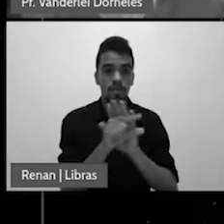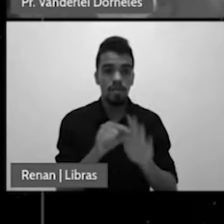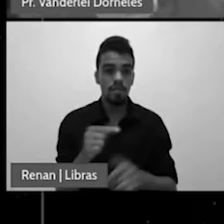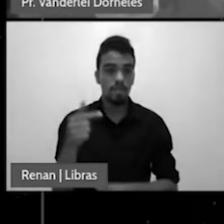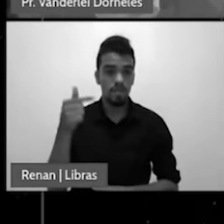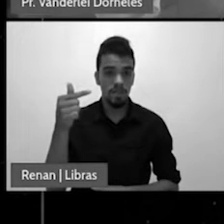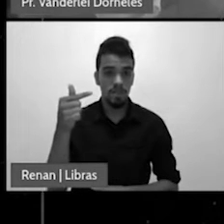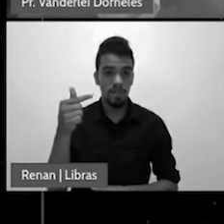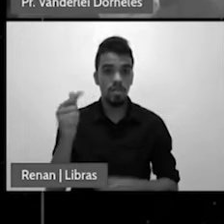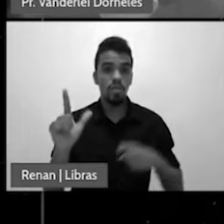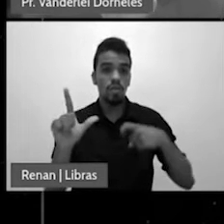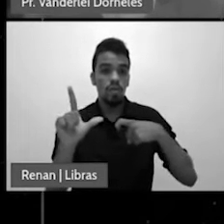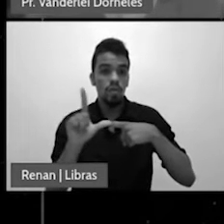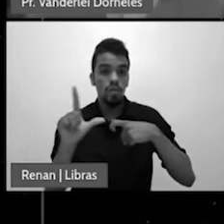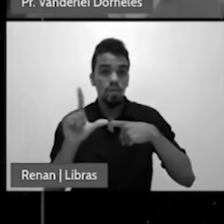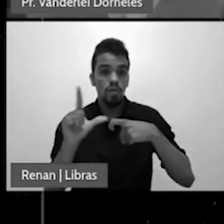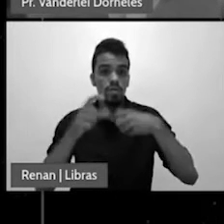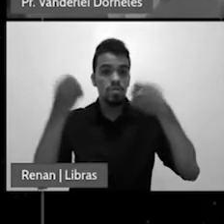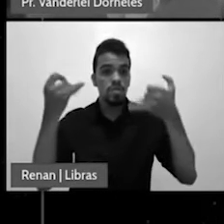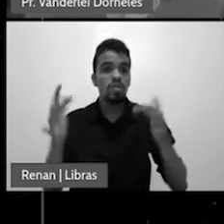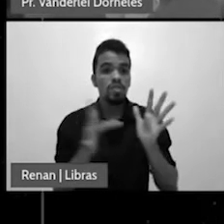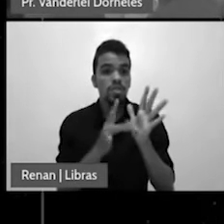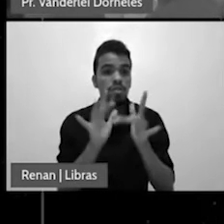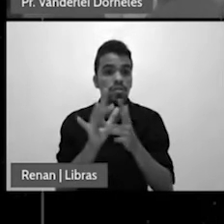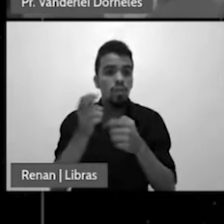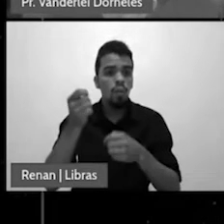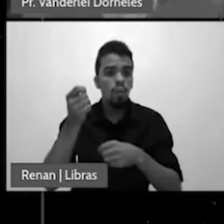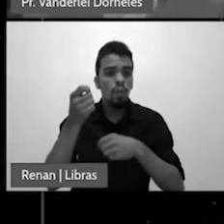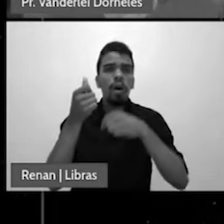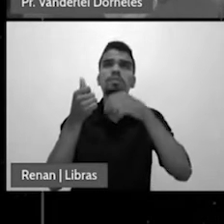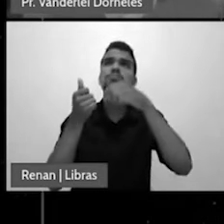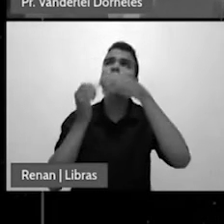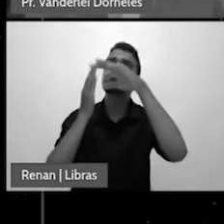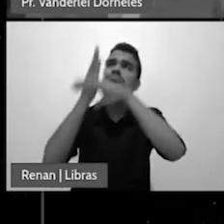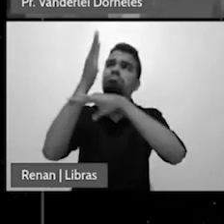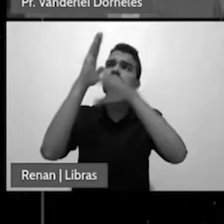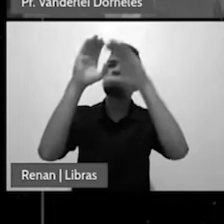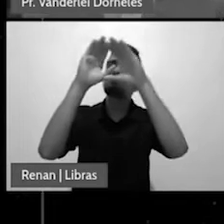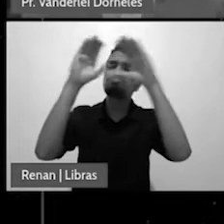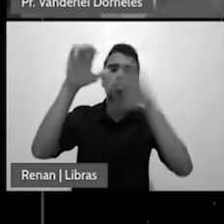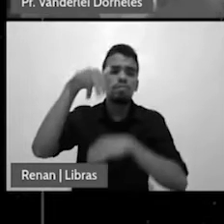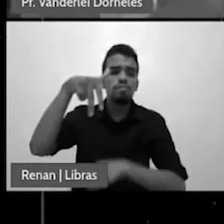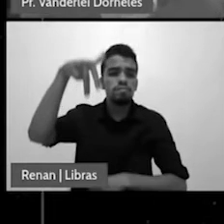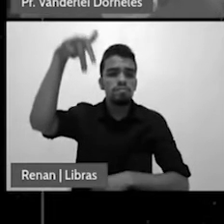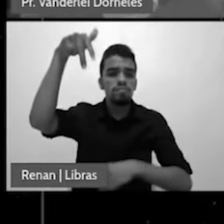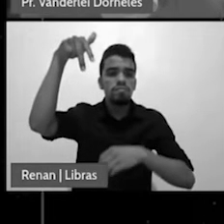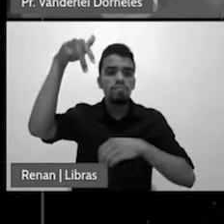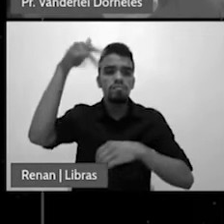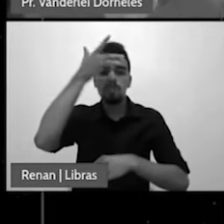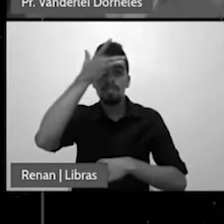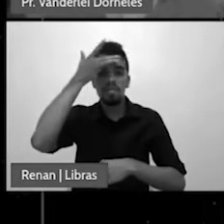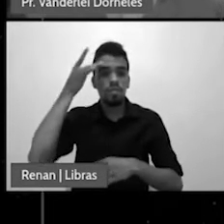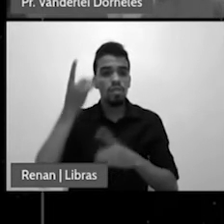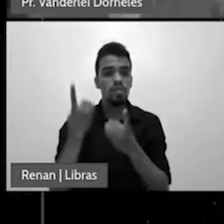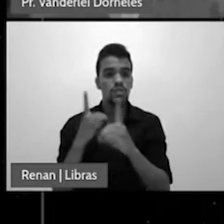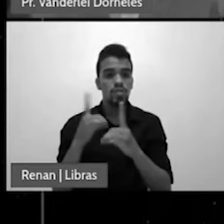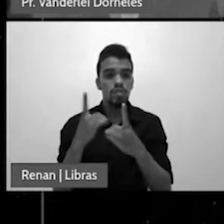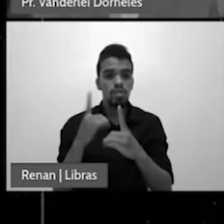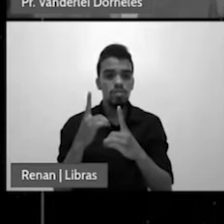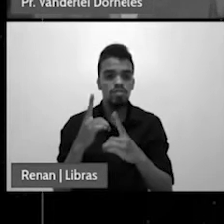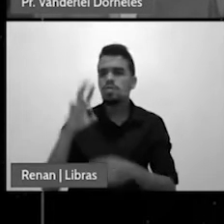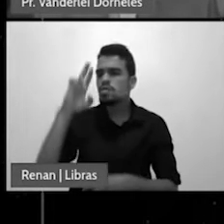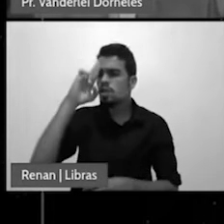para ascender aos céus, os discípulos chegaram e perguntaram para ele, Senhor, é este o momento em que restauras o reino a Israel?